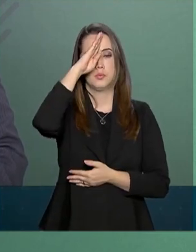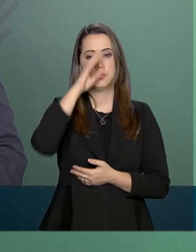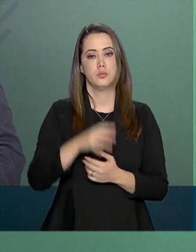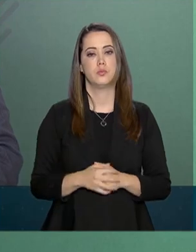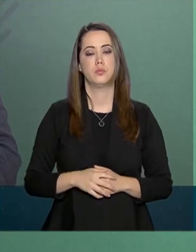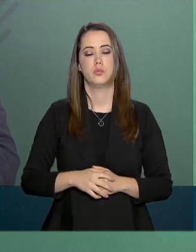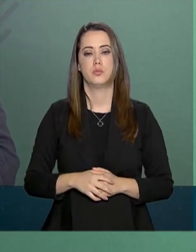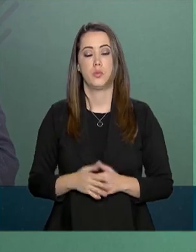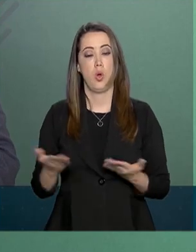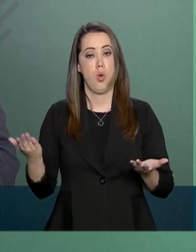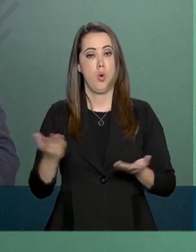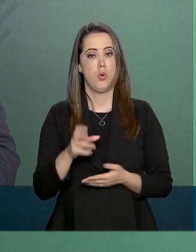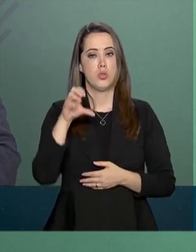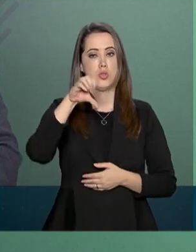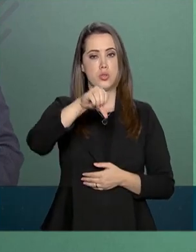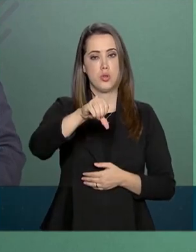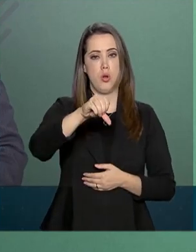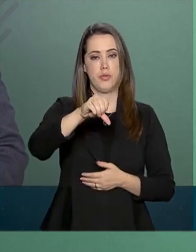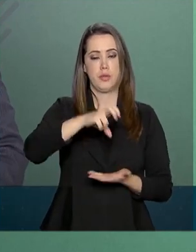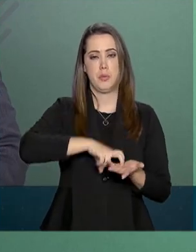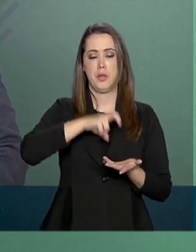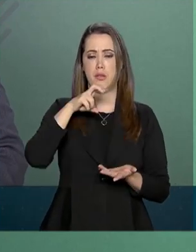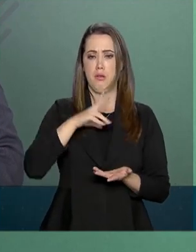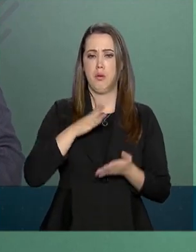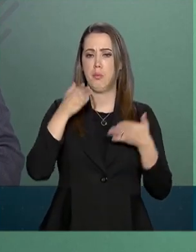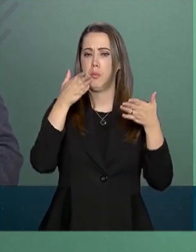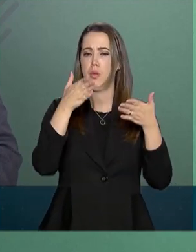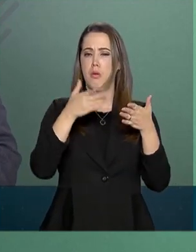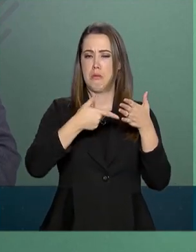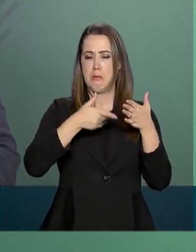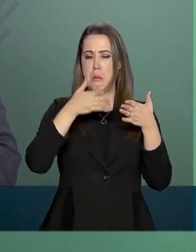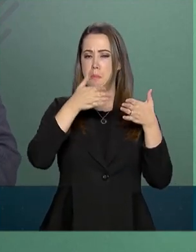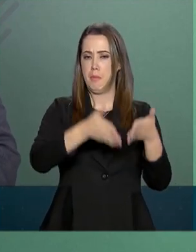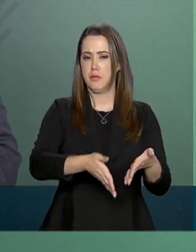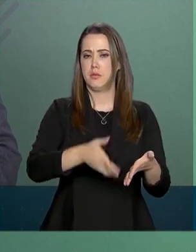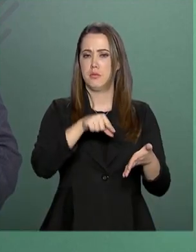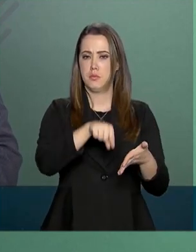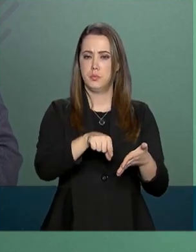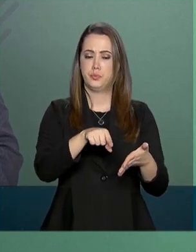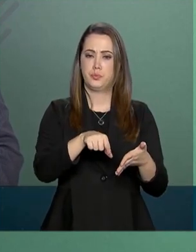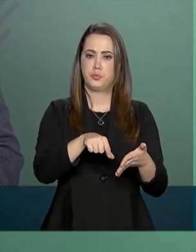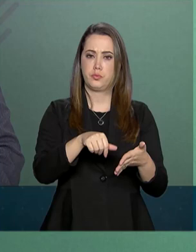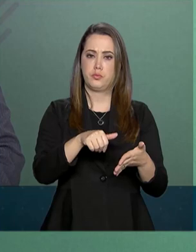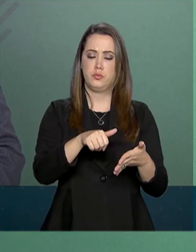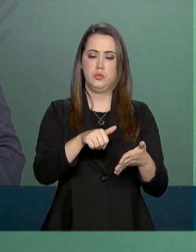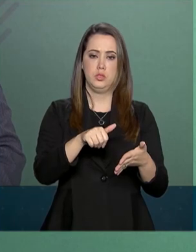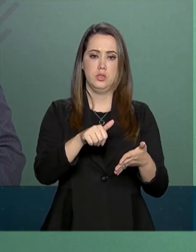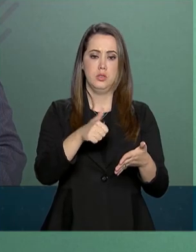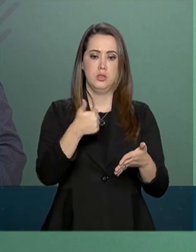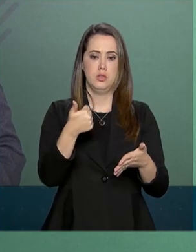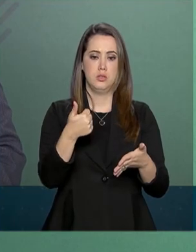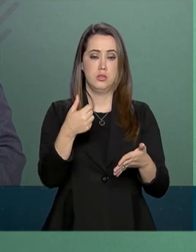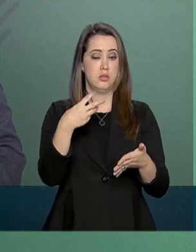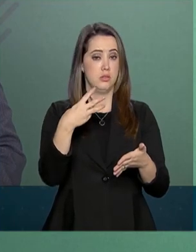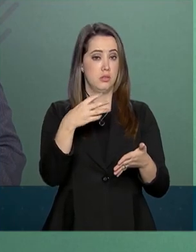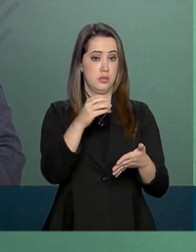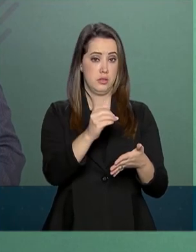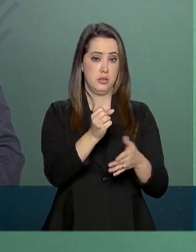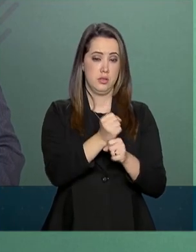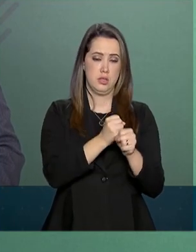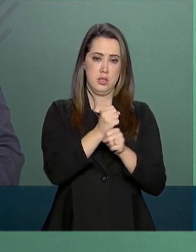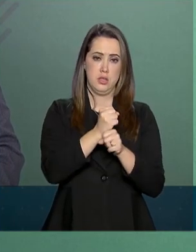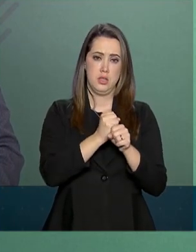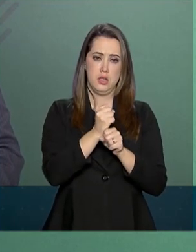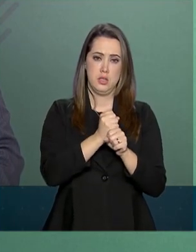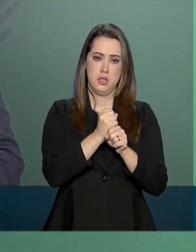Então, hoje, às nove horas, ele participou do centésimo, trigésimo aniversário do